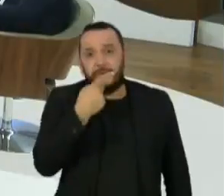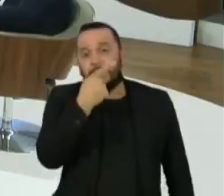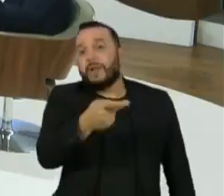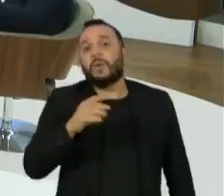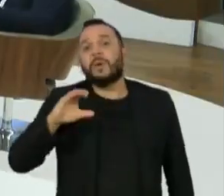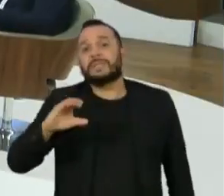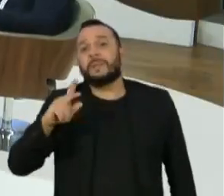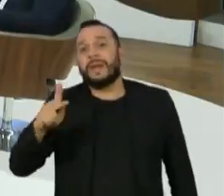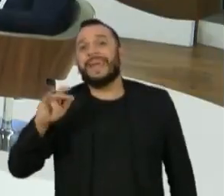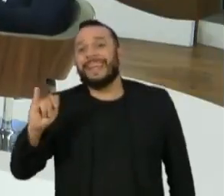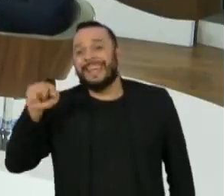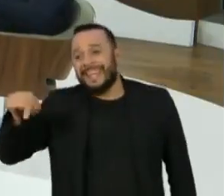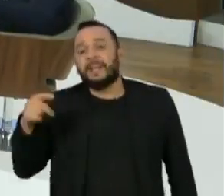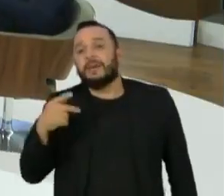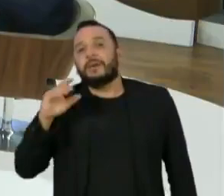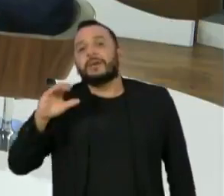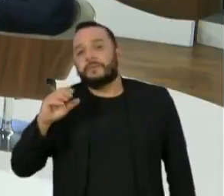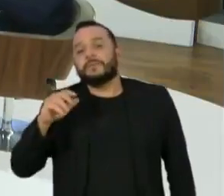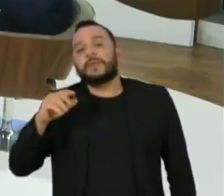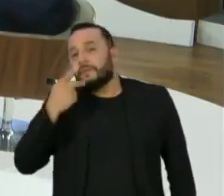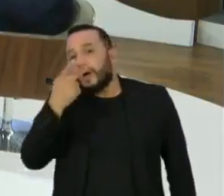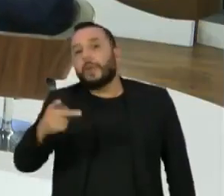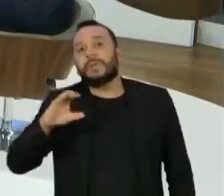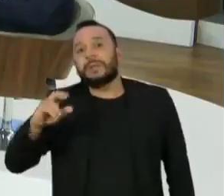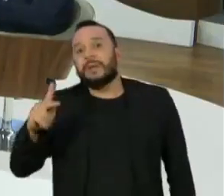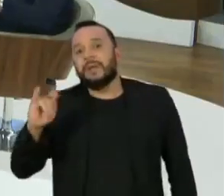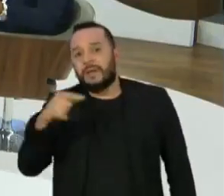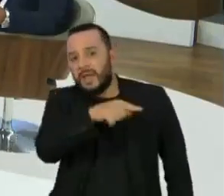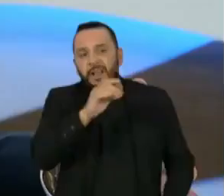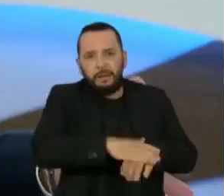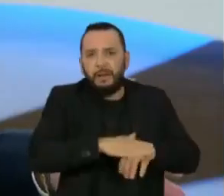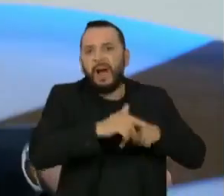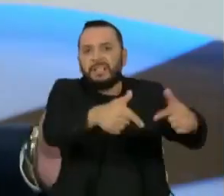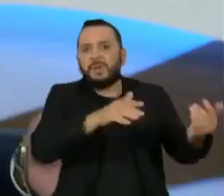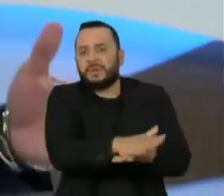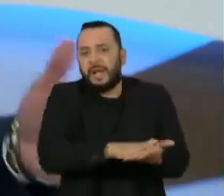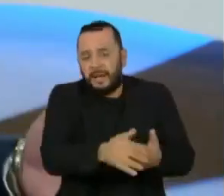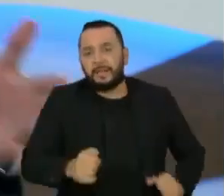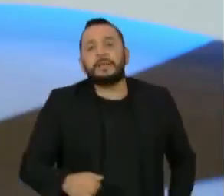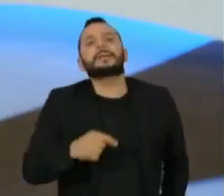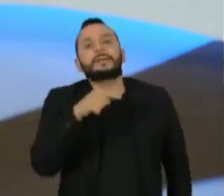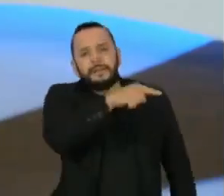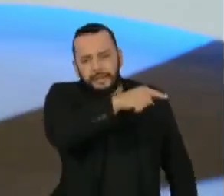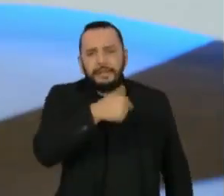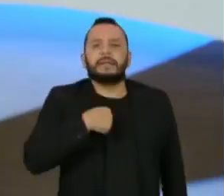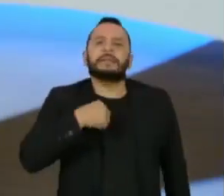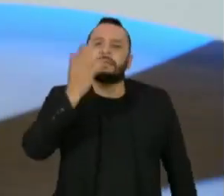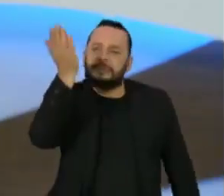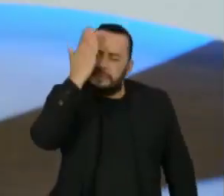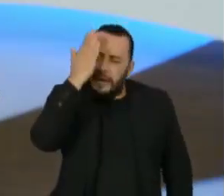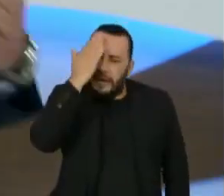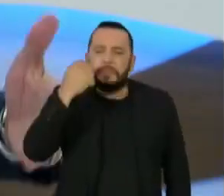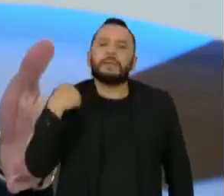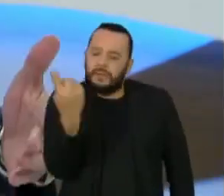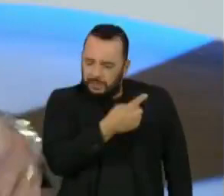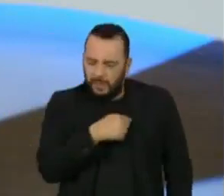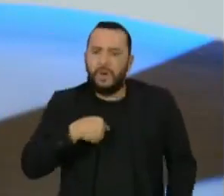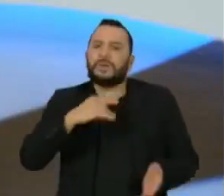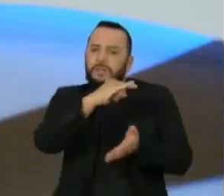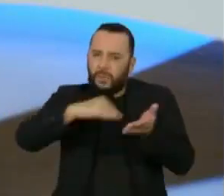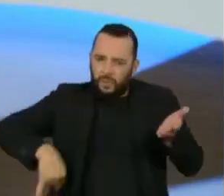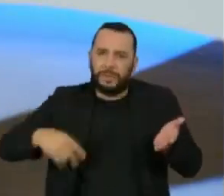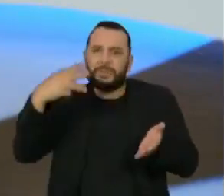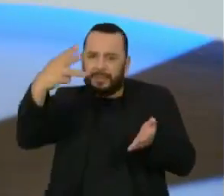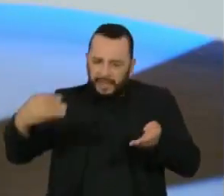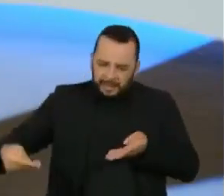própria CPI, quando entendeu. Bom, partindo do princípio que o presidente hoje já admite que, de fato, entregamos presos documentos, que a denúncia foi entregue ao